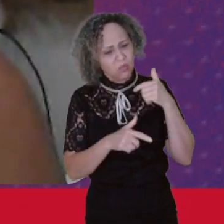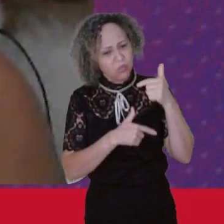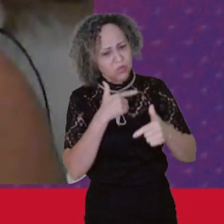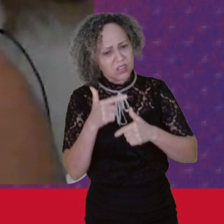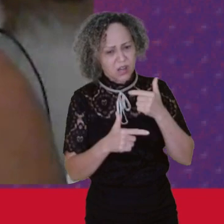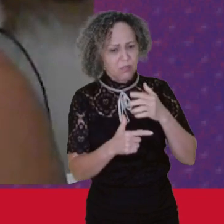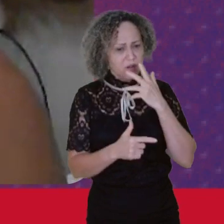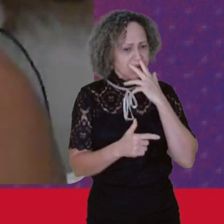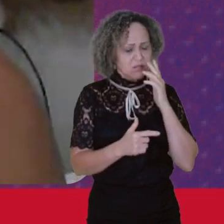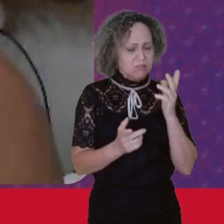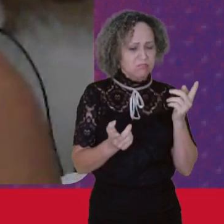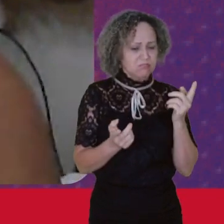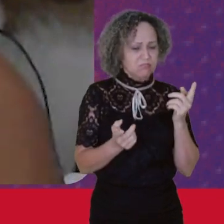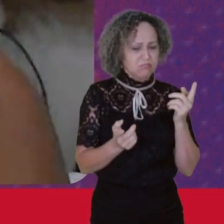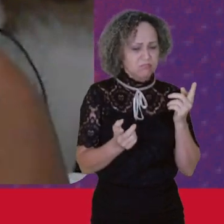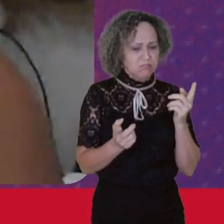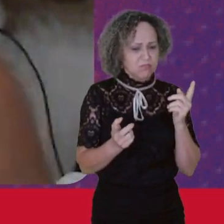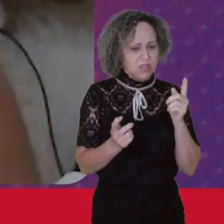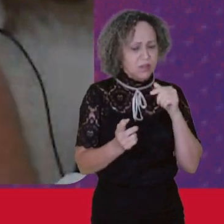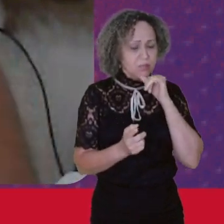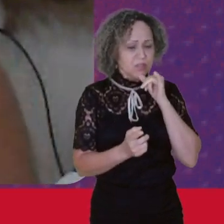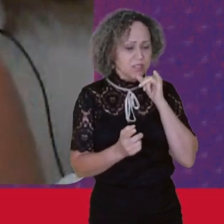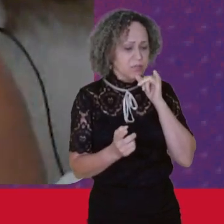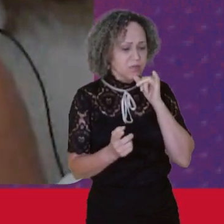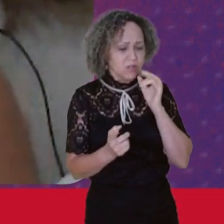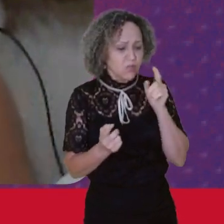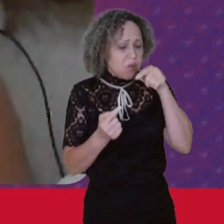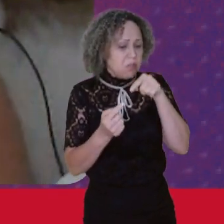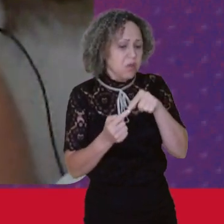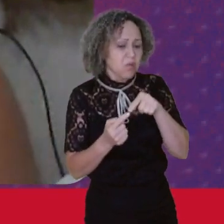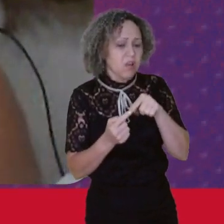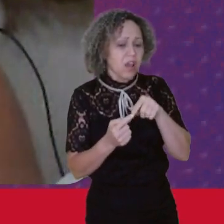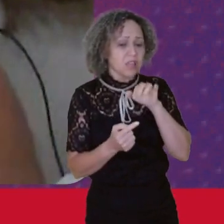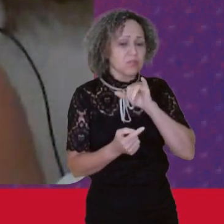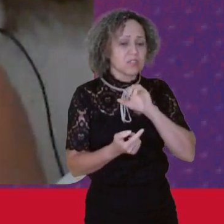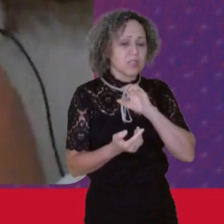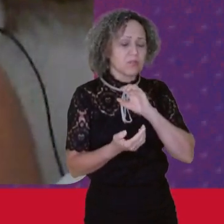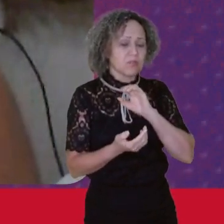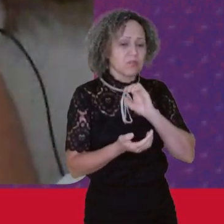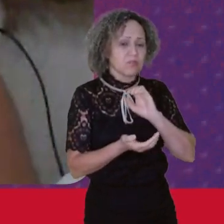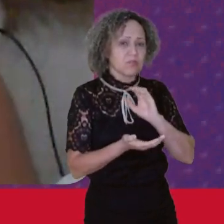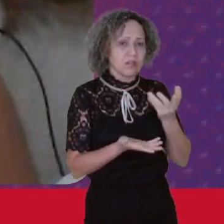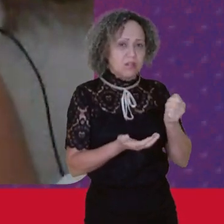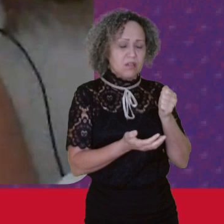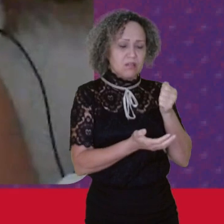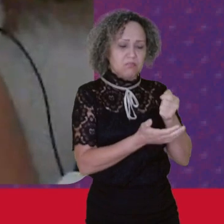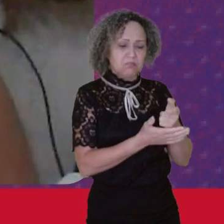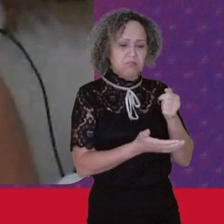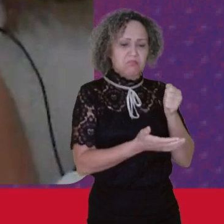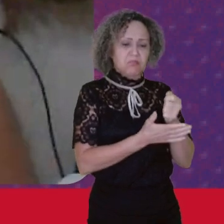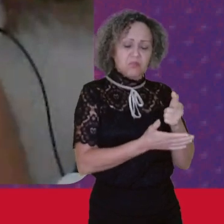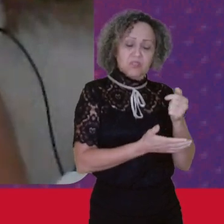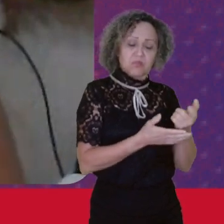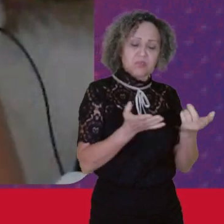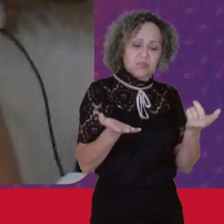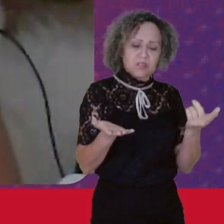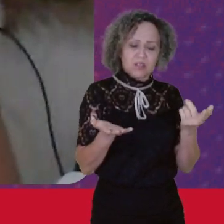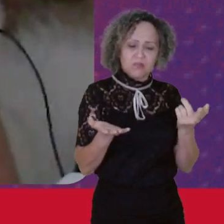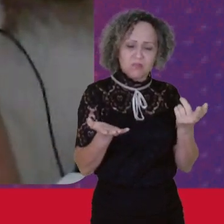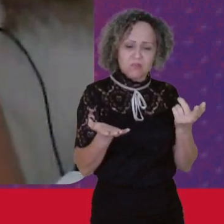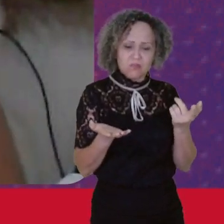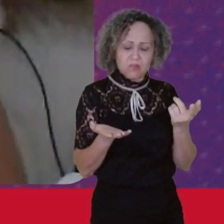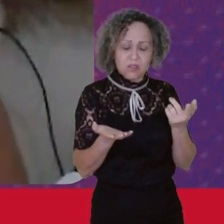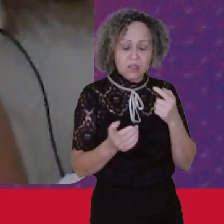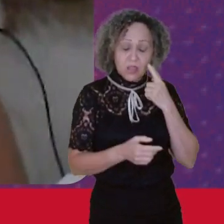vinculado Por exemplo Às contribuições Que é feita Principalmente Quando a gente Vê a questão Das mulheres E as mulheres Rurais